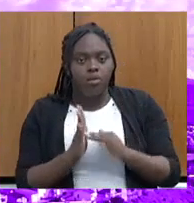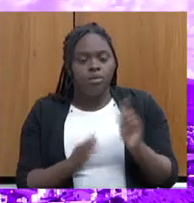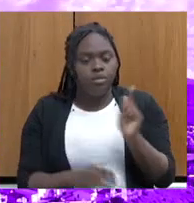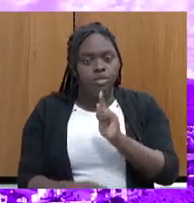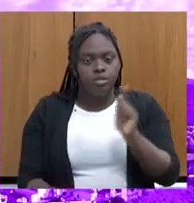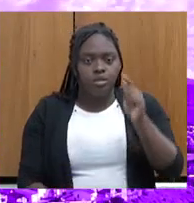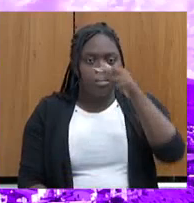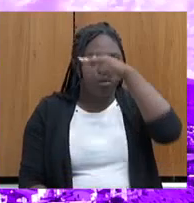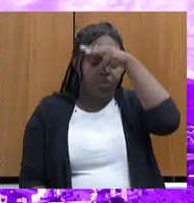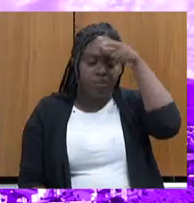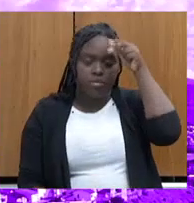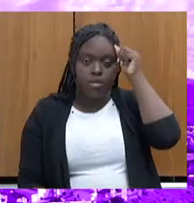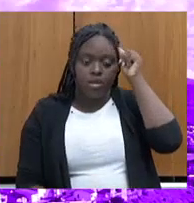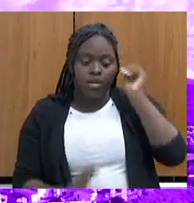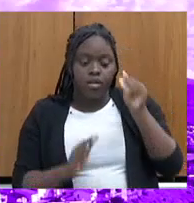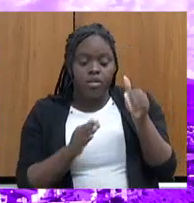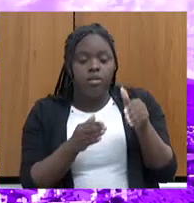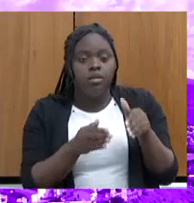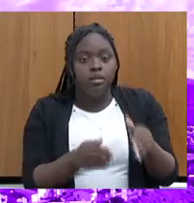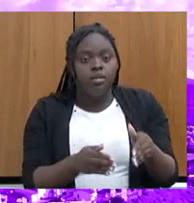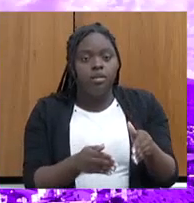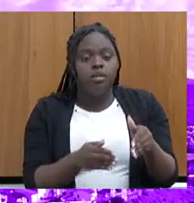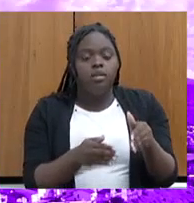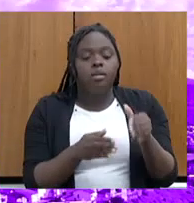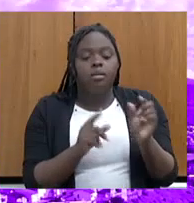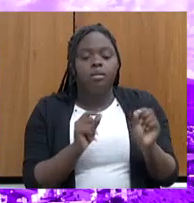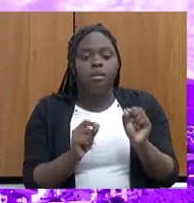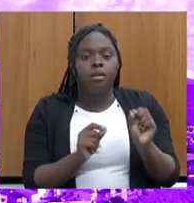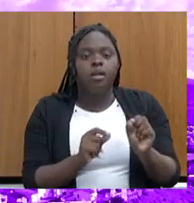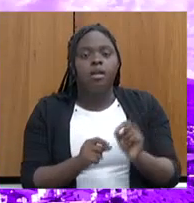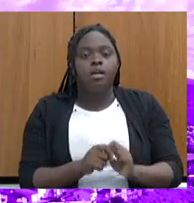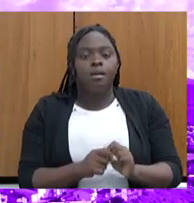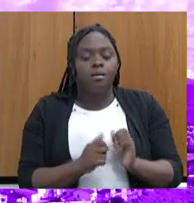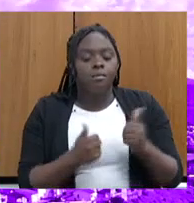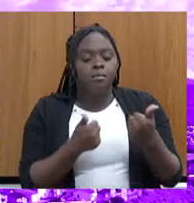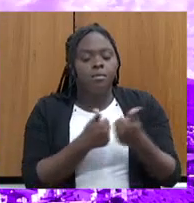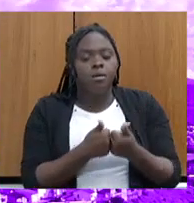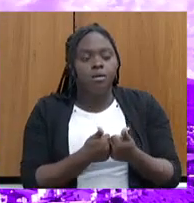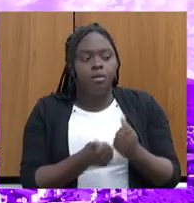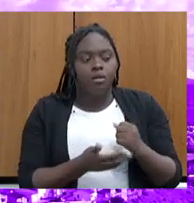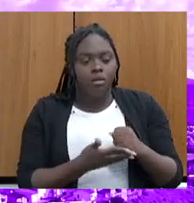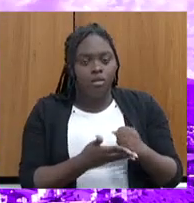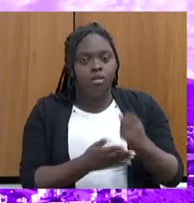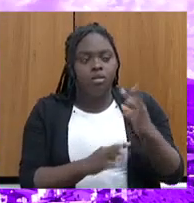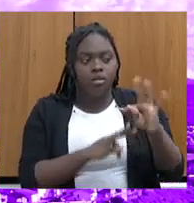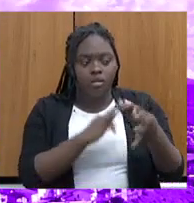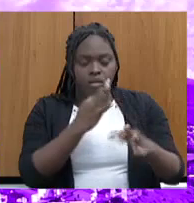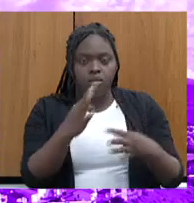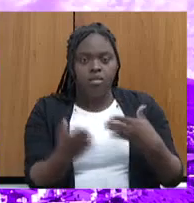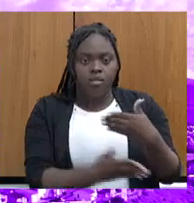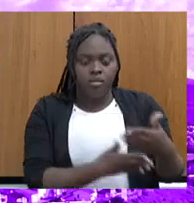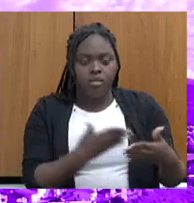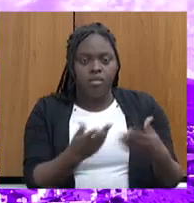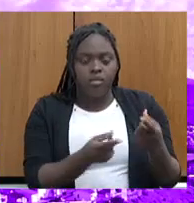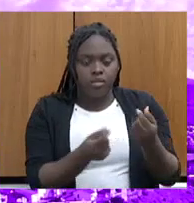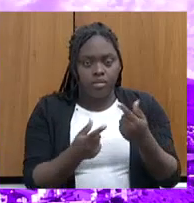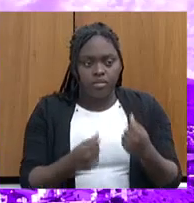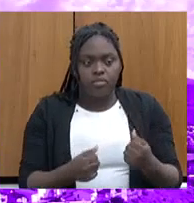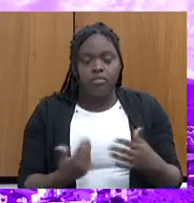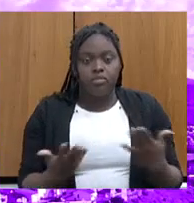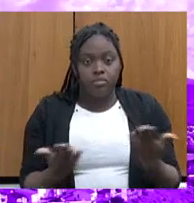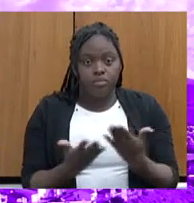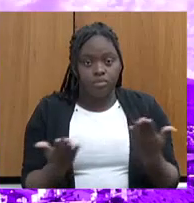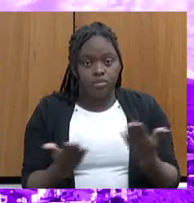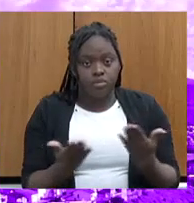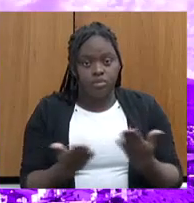município, primeiramente, com a Proxima SUS, que é o assessoramento técnico e transferência de recursos. Então, hoje,